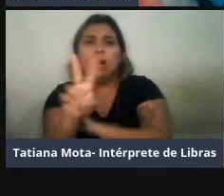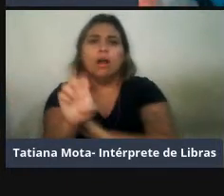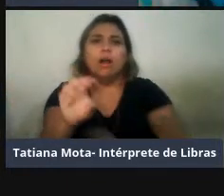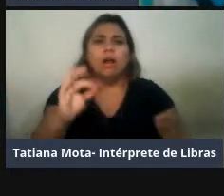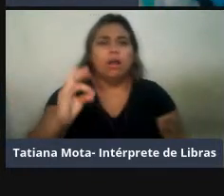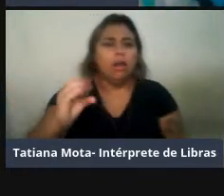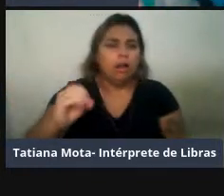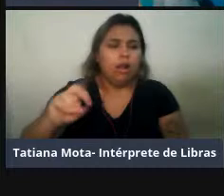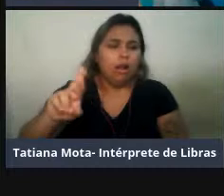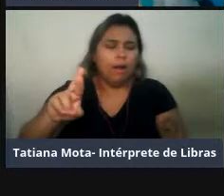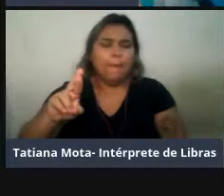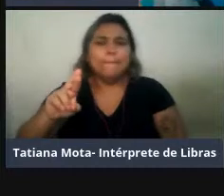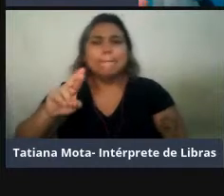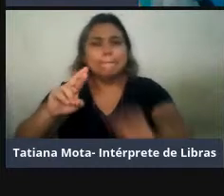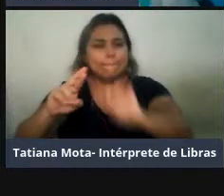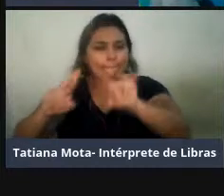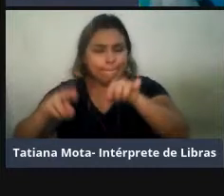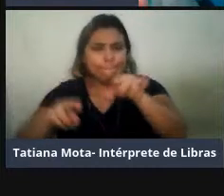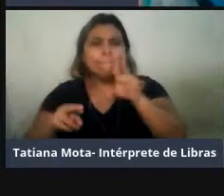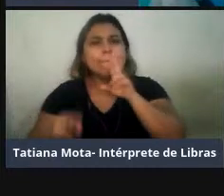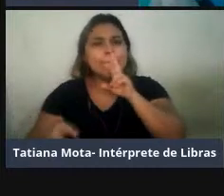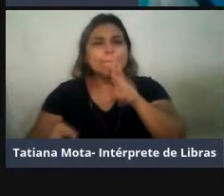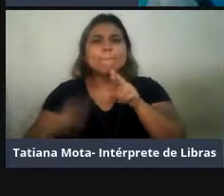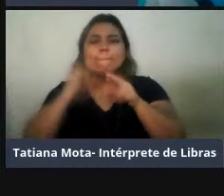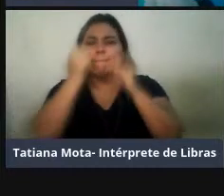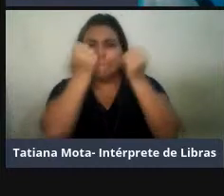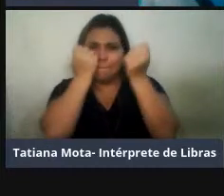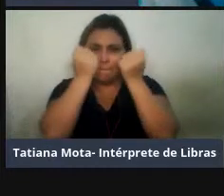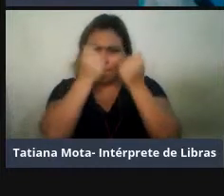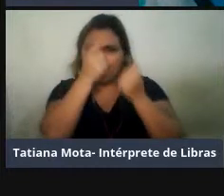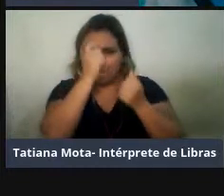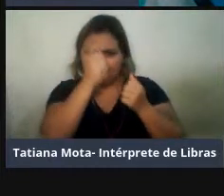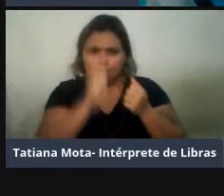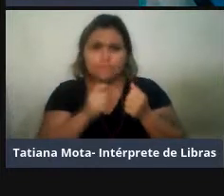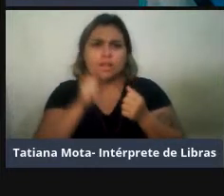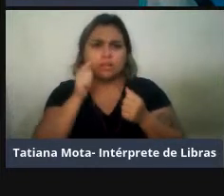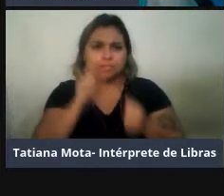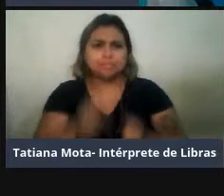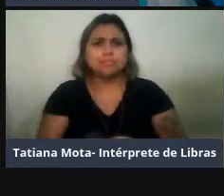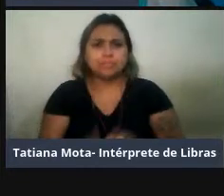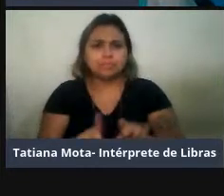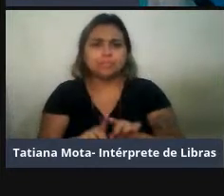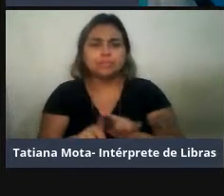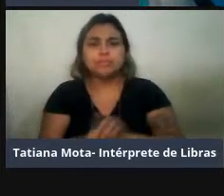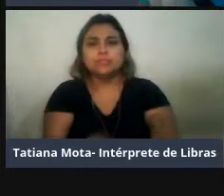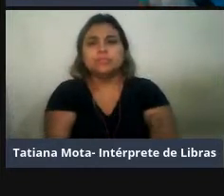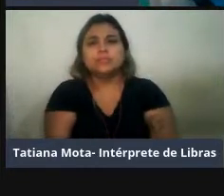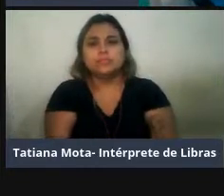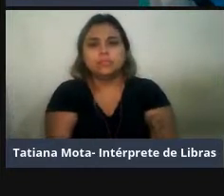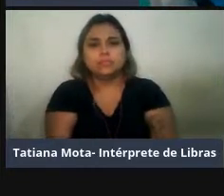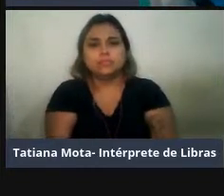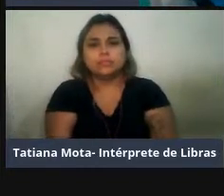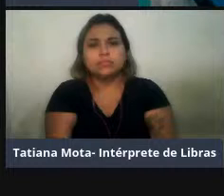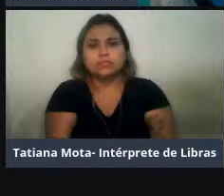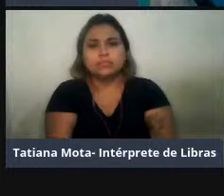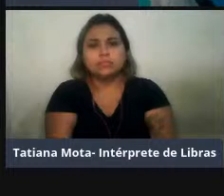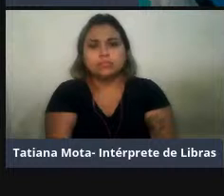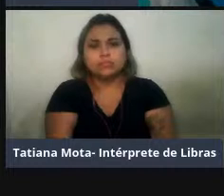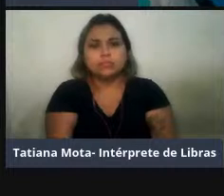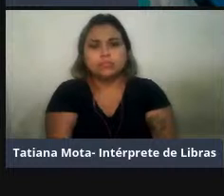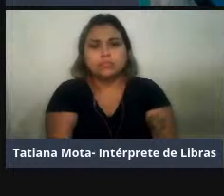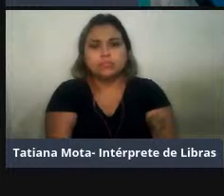analisar, e a gente fez essa análise, que a gente chama de distorção temporal dinâmica, em português,